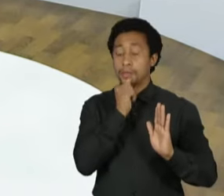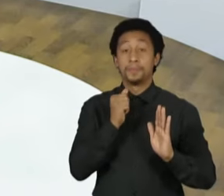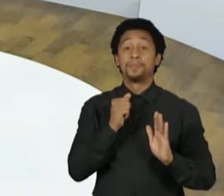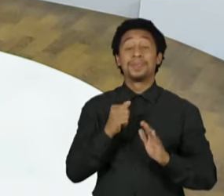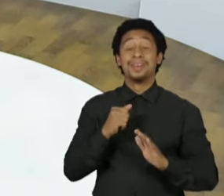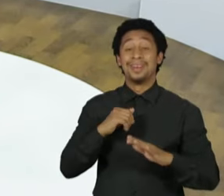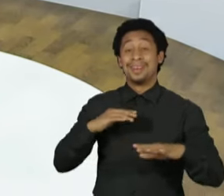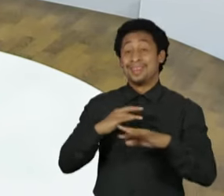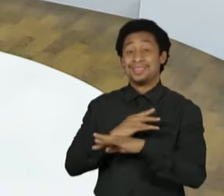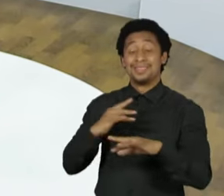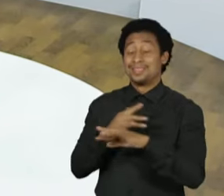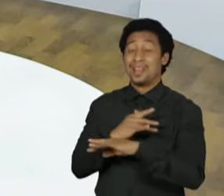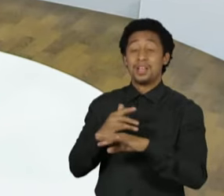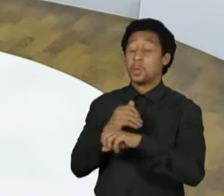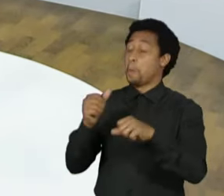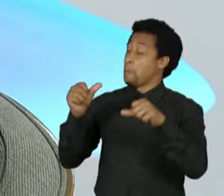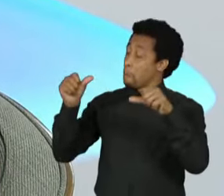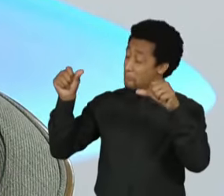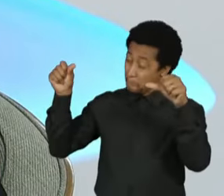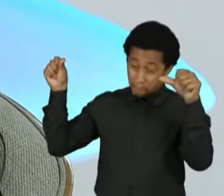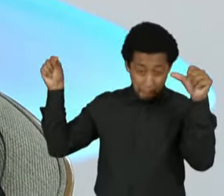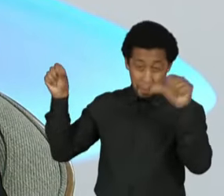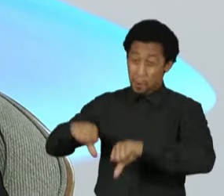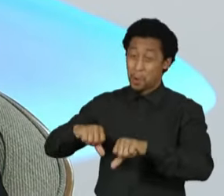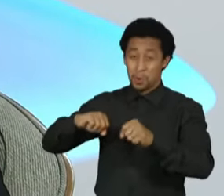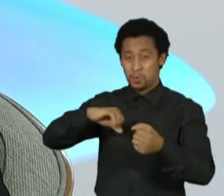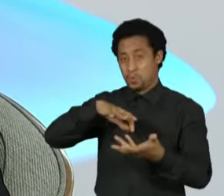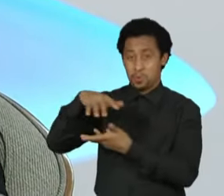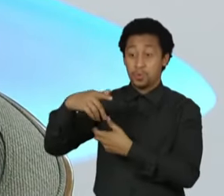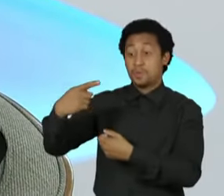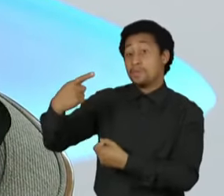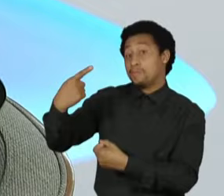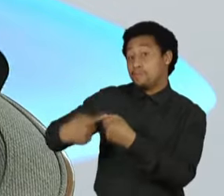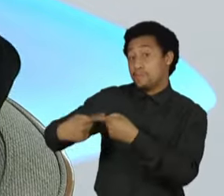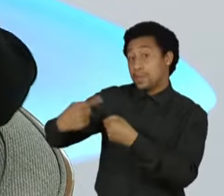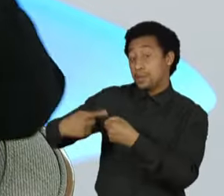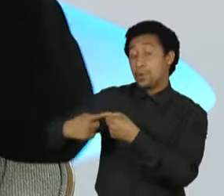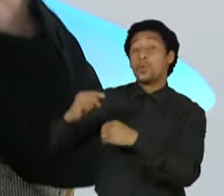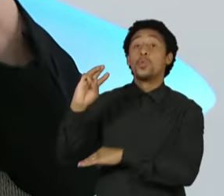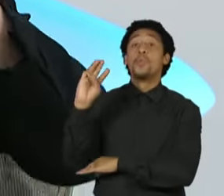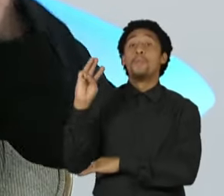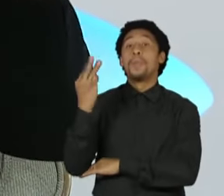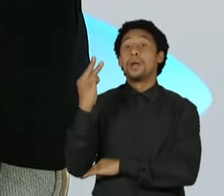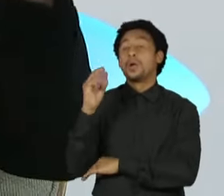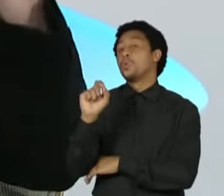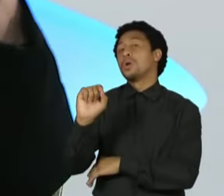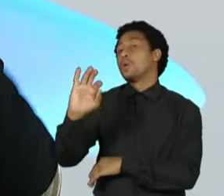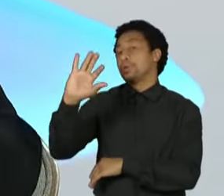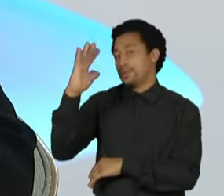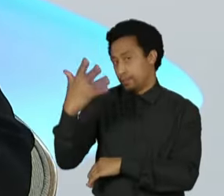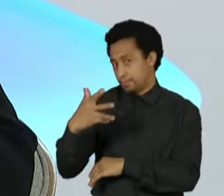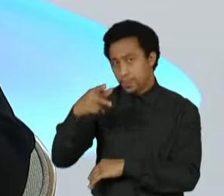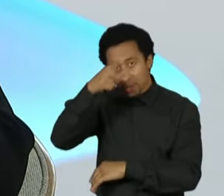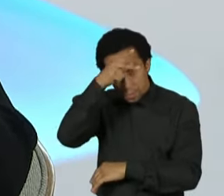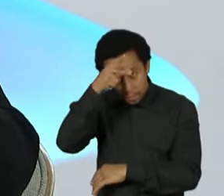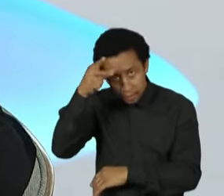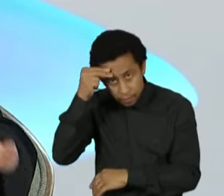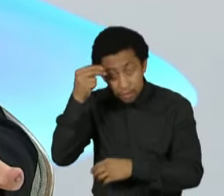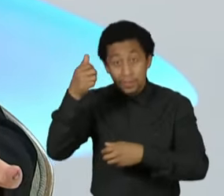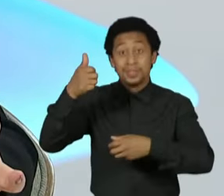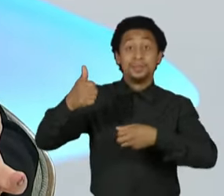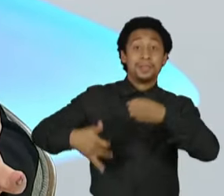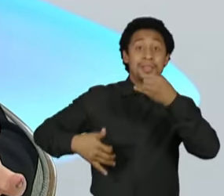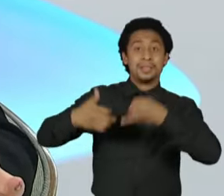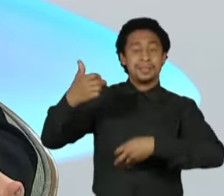mundo, de acordo com a informação, uma cidade do interior do Maranhão, onde o prefeito disse lá que extraiu mais de